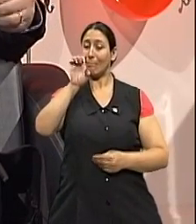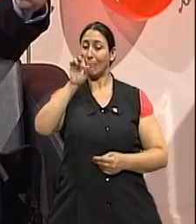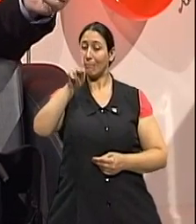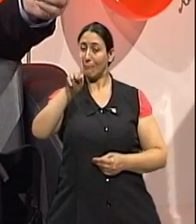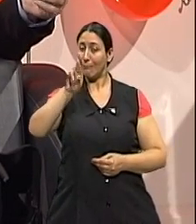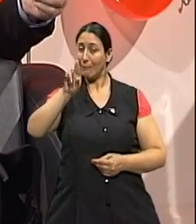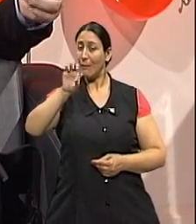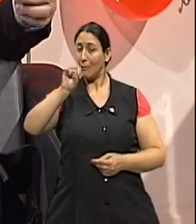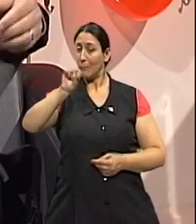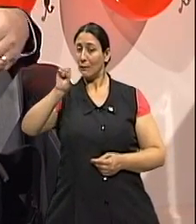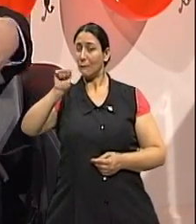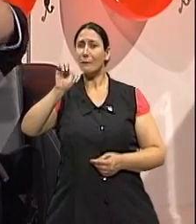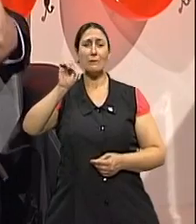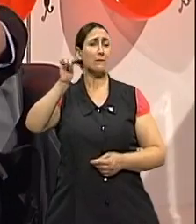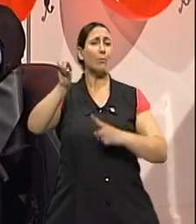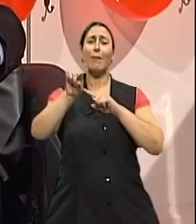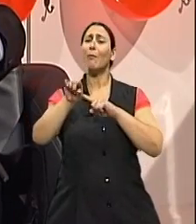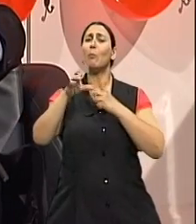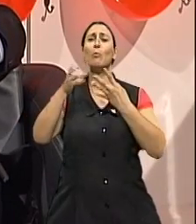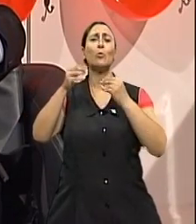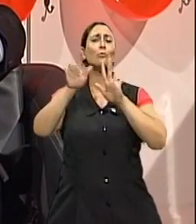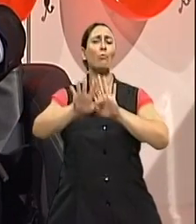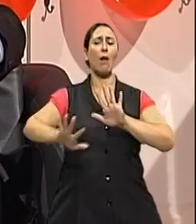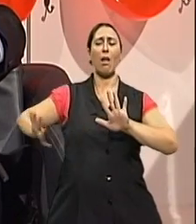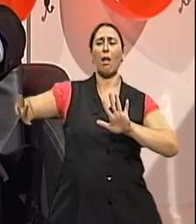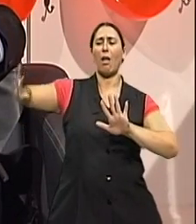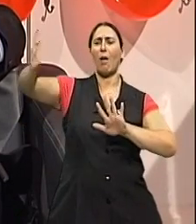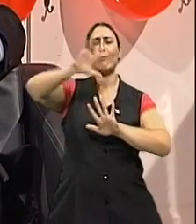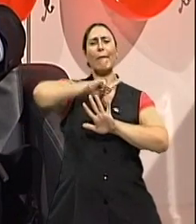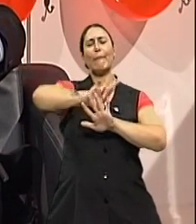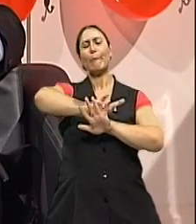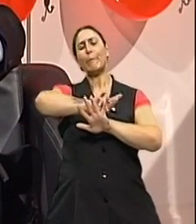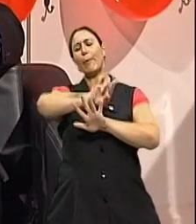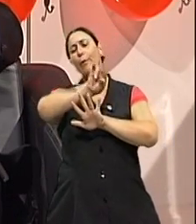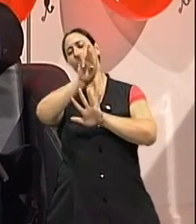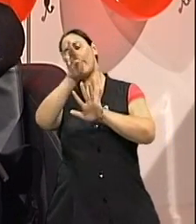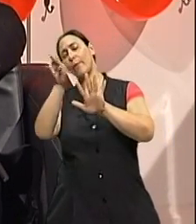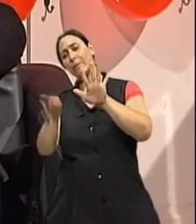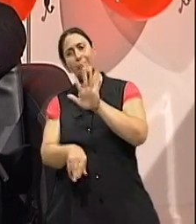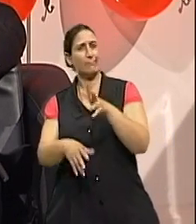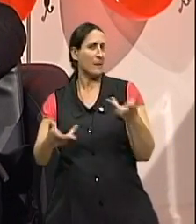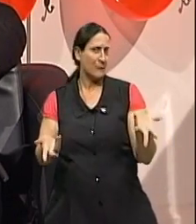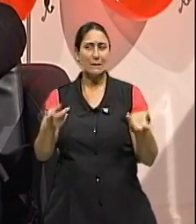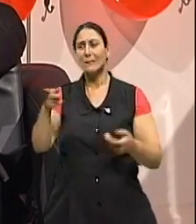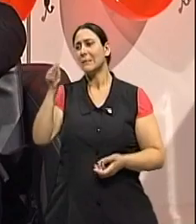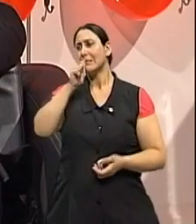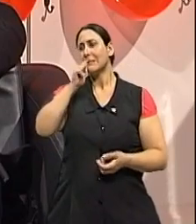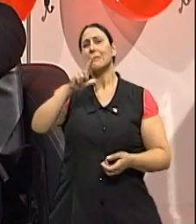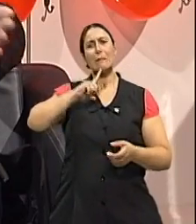uma forma muito geral, né? O que a gente sabe? A mulher, ela tem algumas características que,